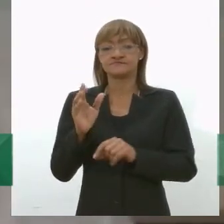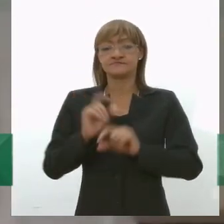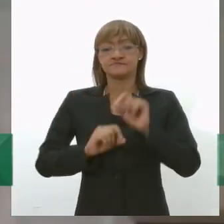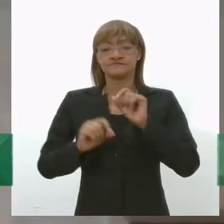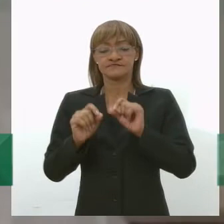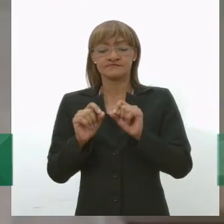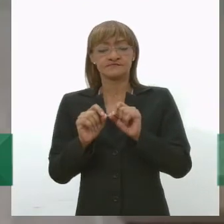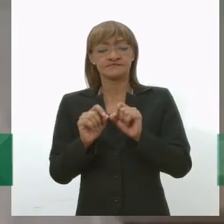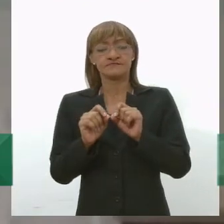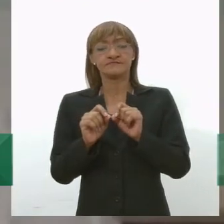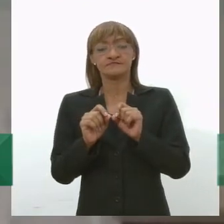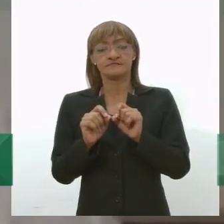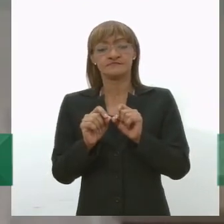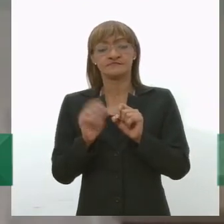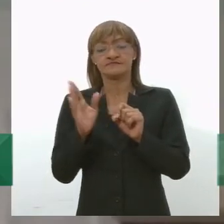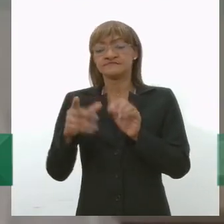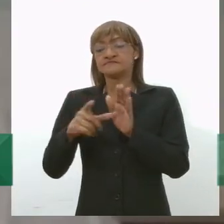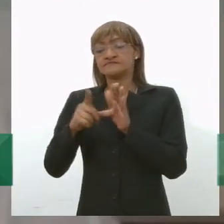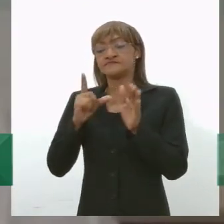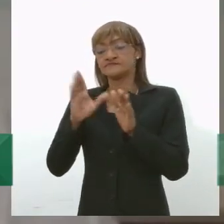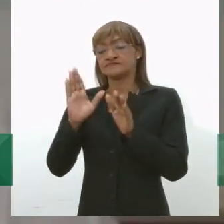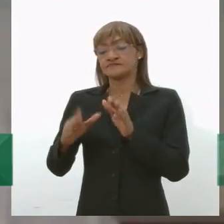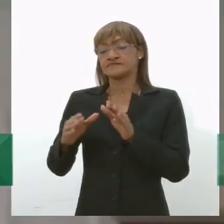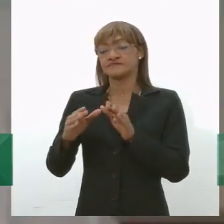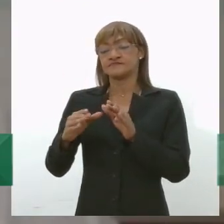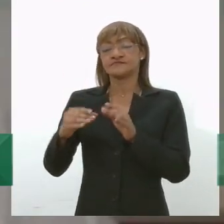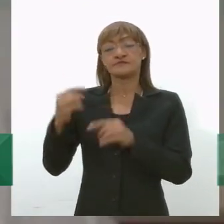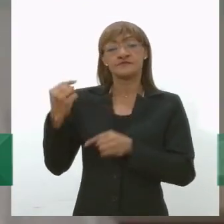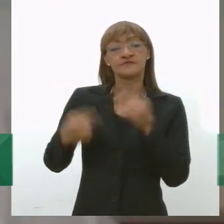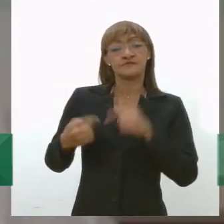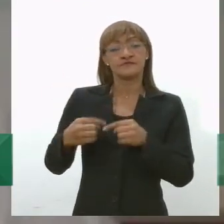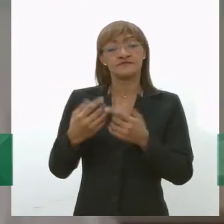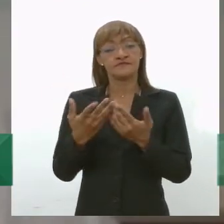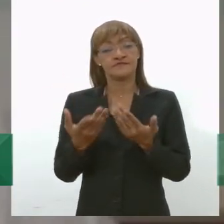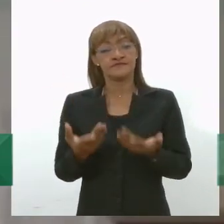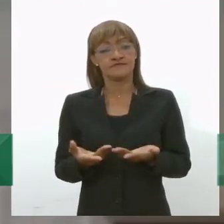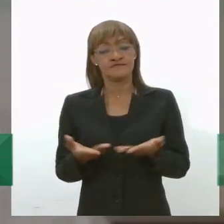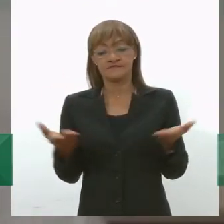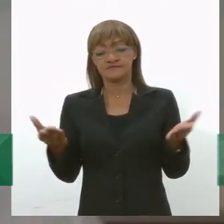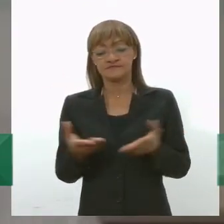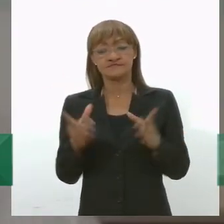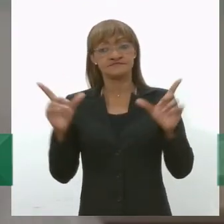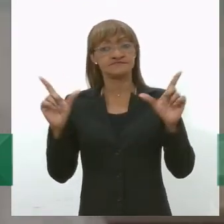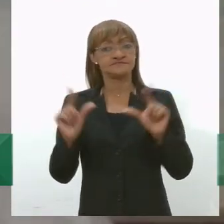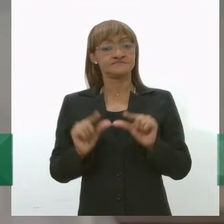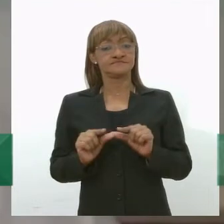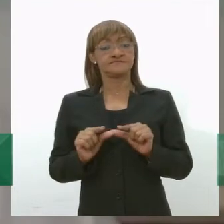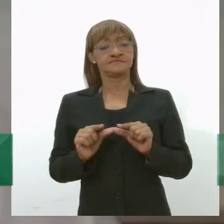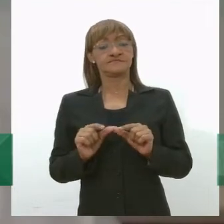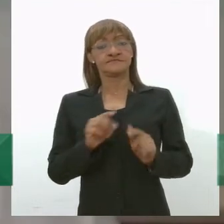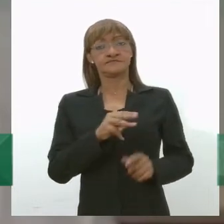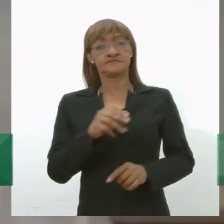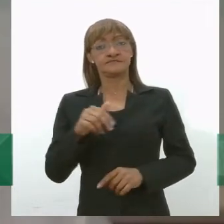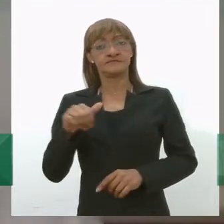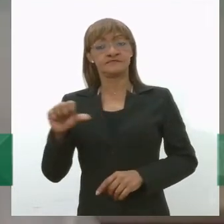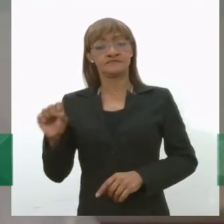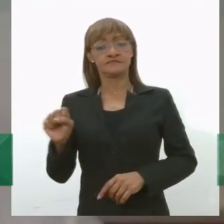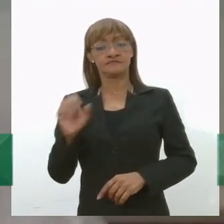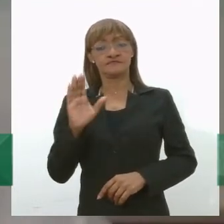que já perdeu todo o seu poder calorífico e já reduziu muito a sua massa. A gente implementando esse tipo de